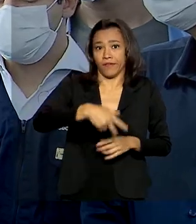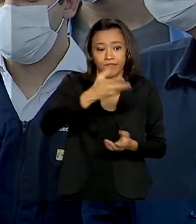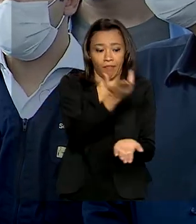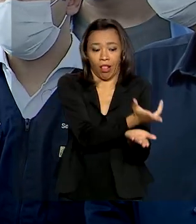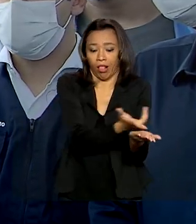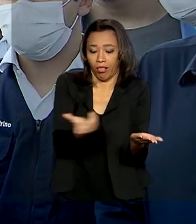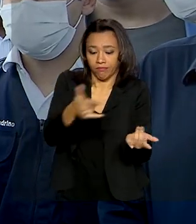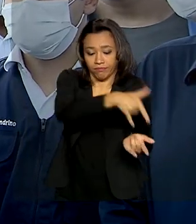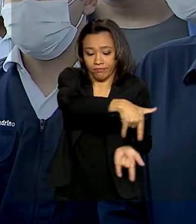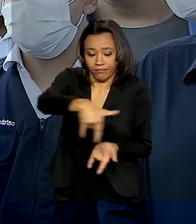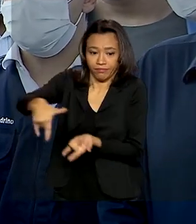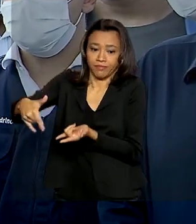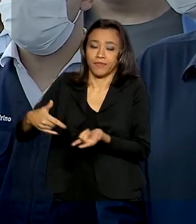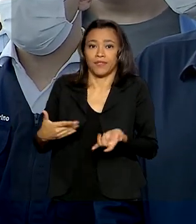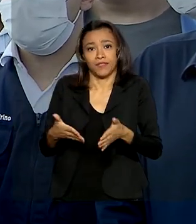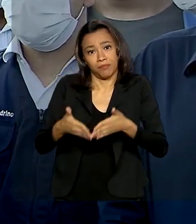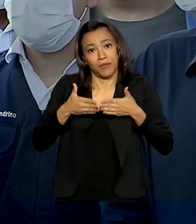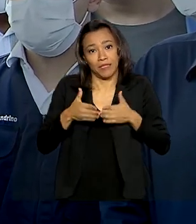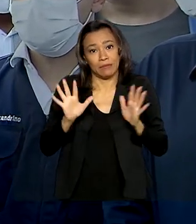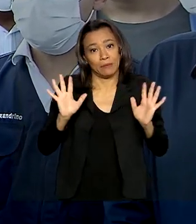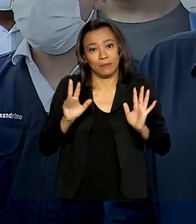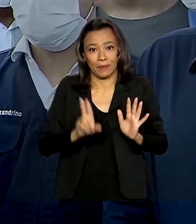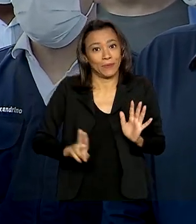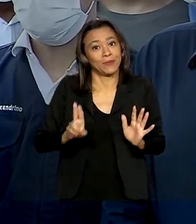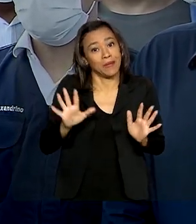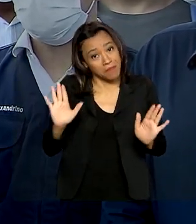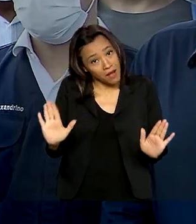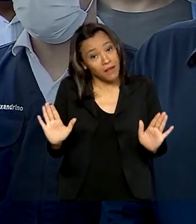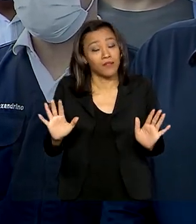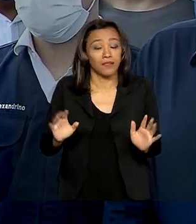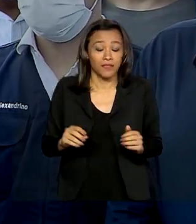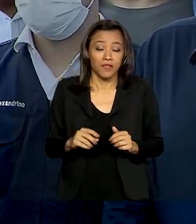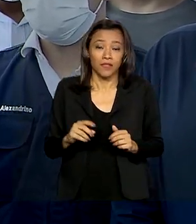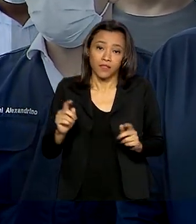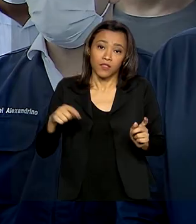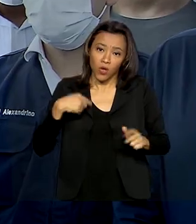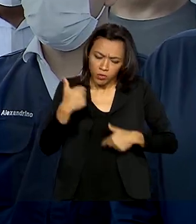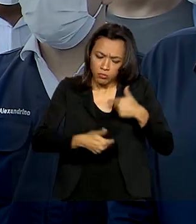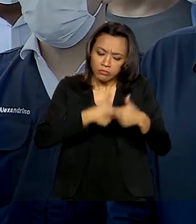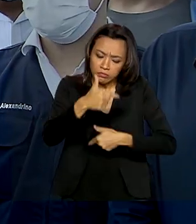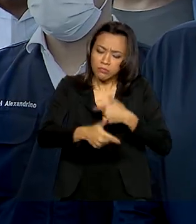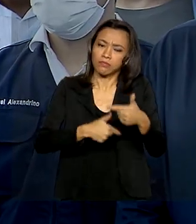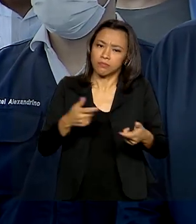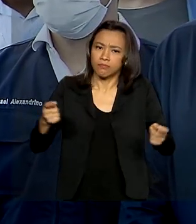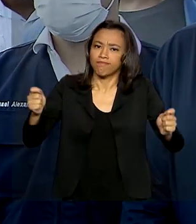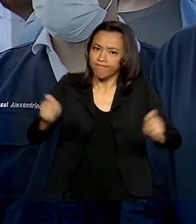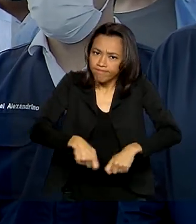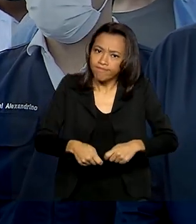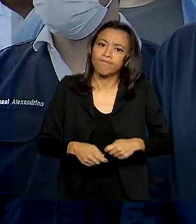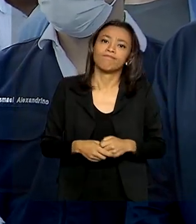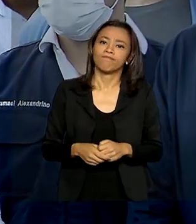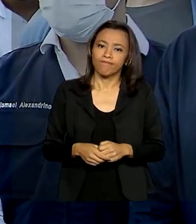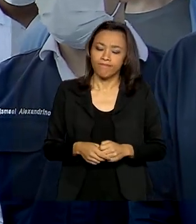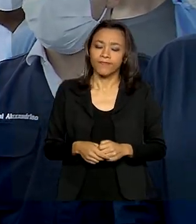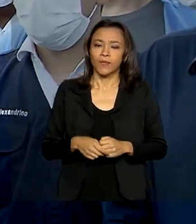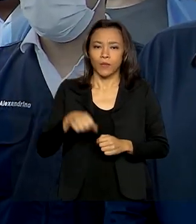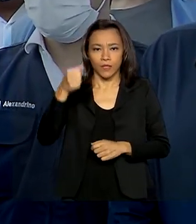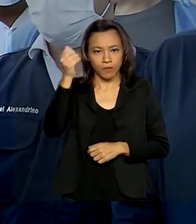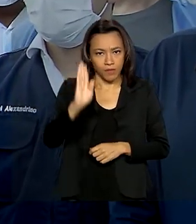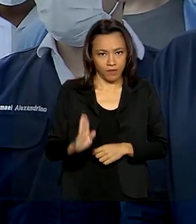vida. A faz, mas pede para não usar. Mas a está fazendo o possível. O Brasil está...